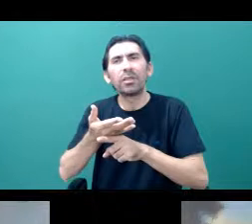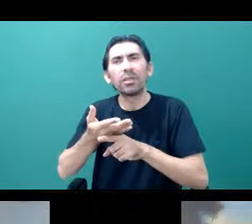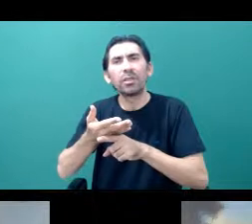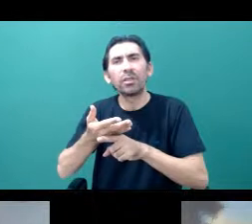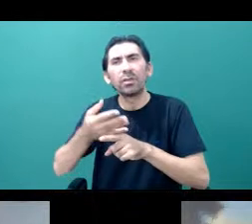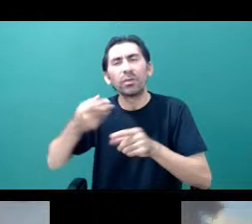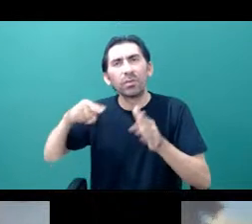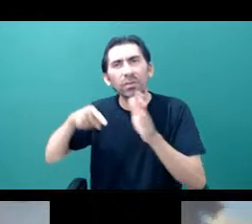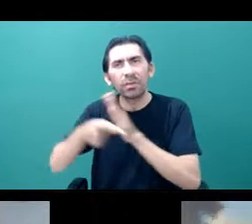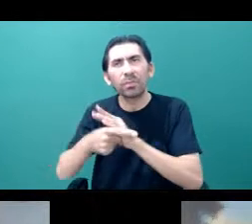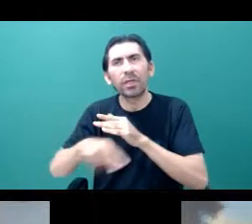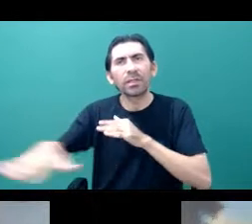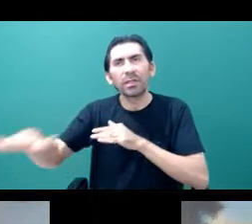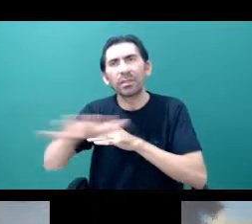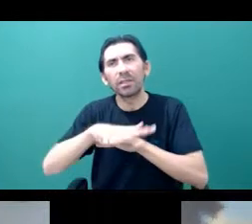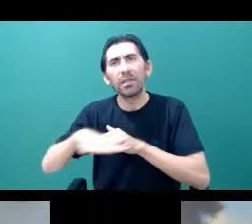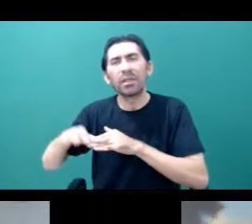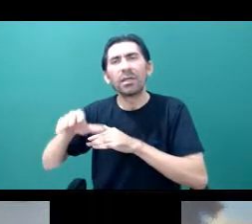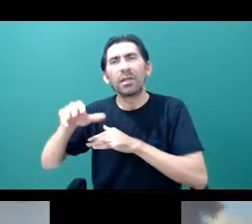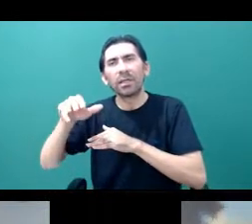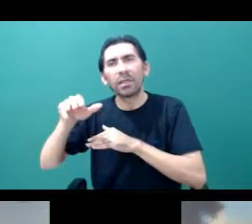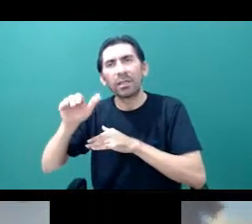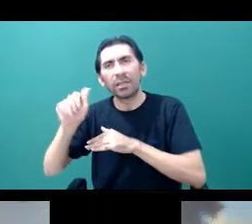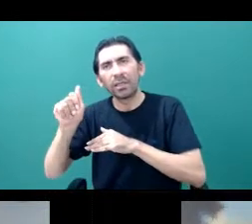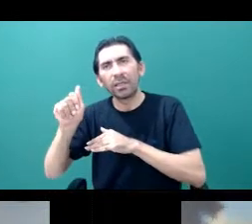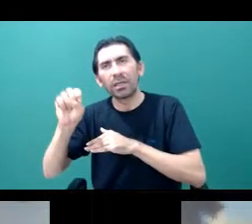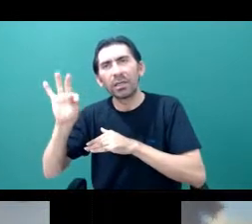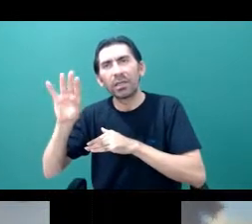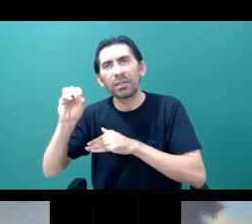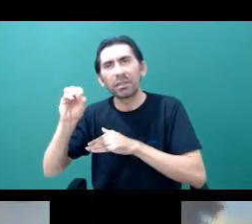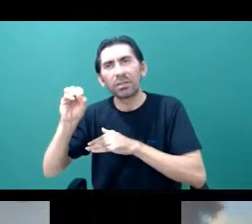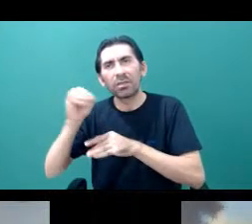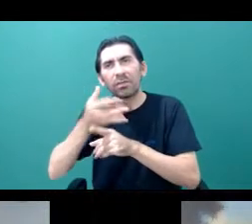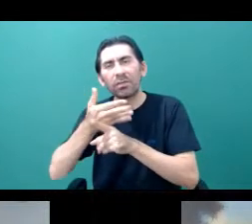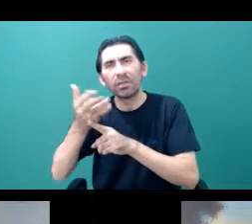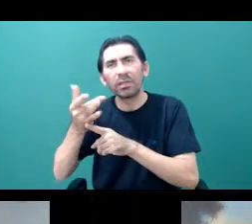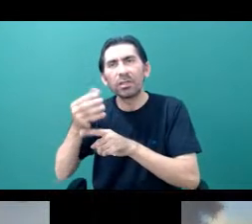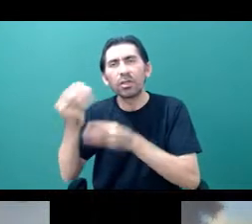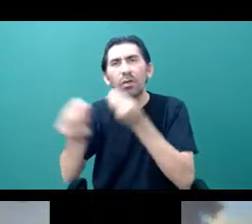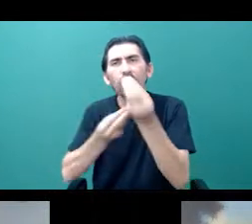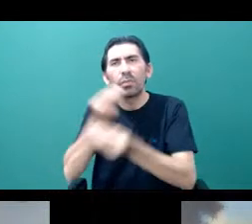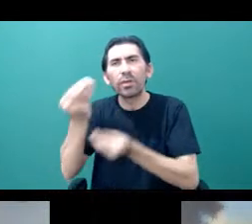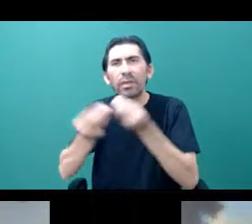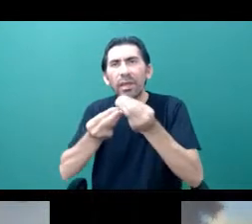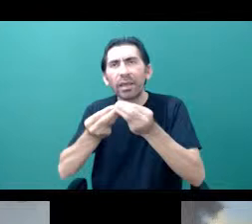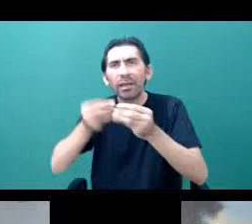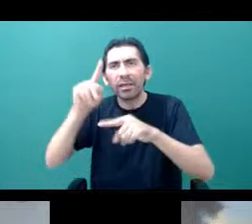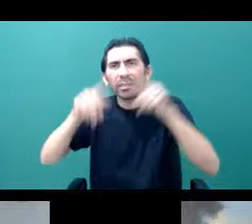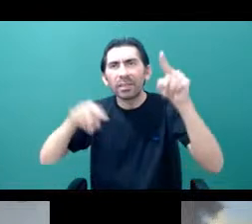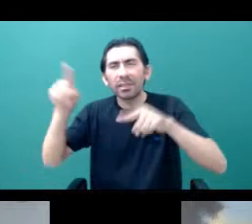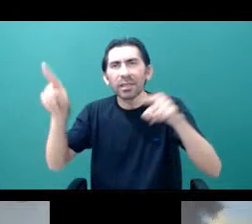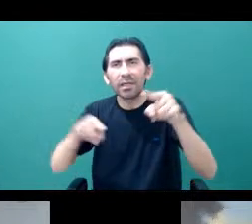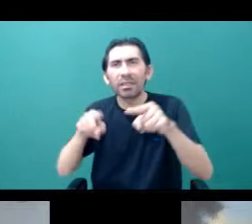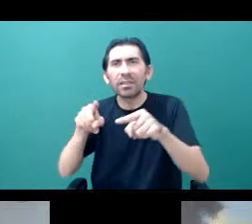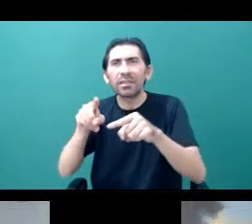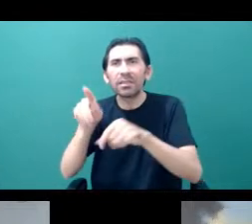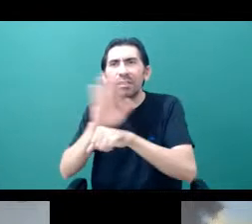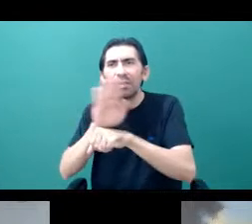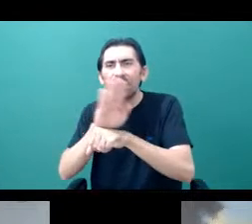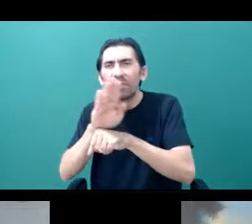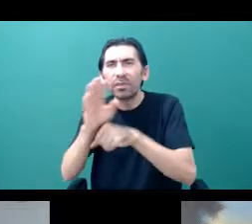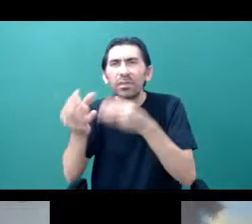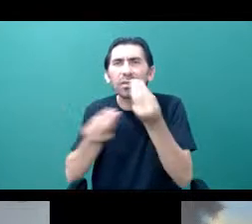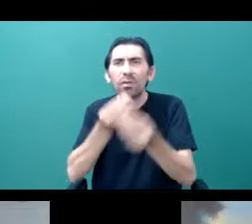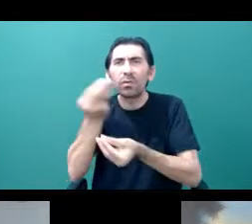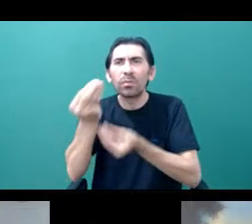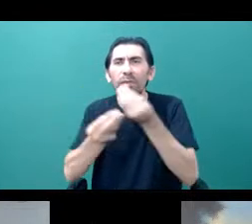astrofísica e de simulações, para mostrar uma simulação cosmológica do Ilustris, que mostra